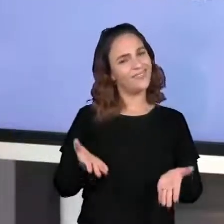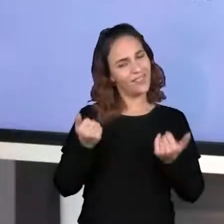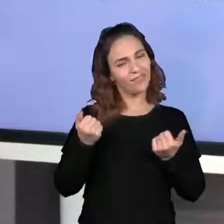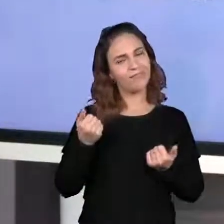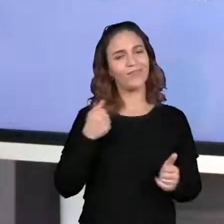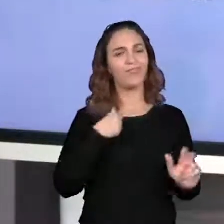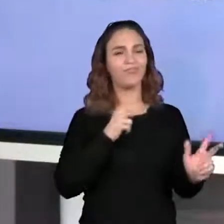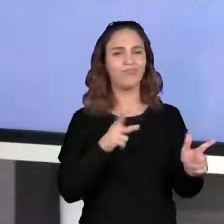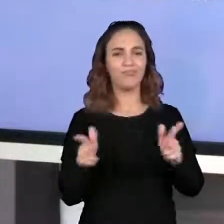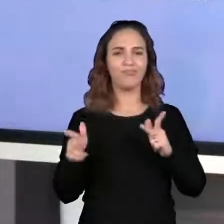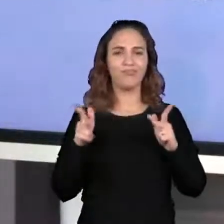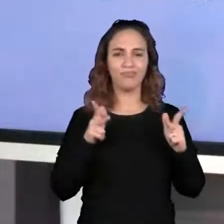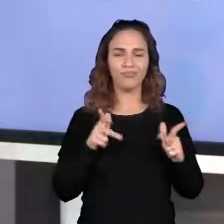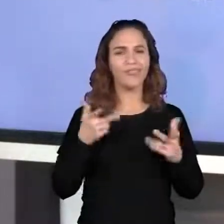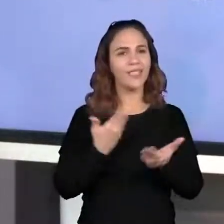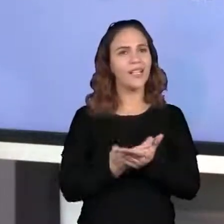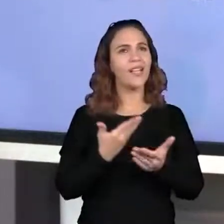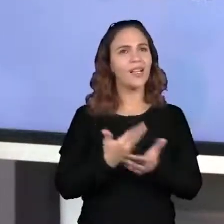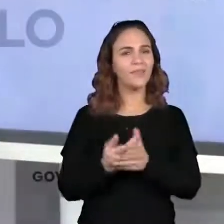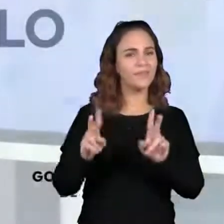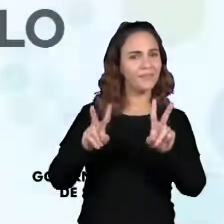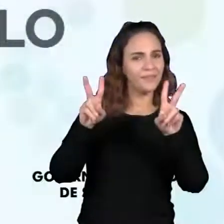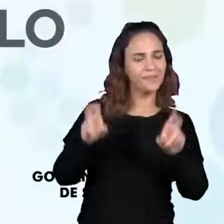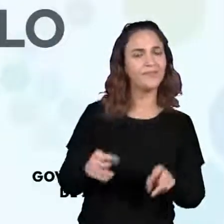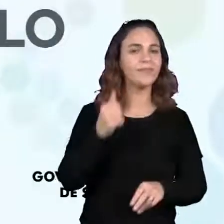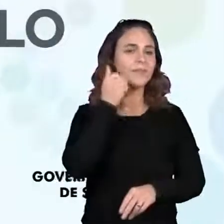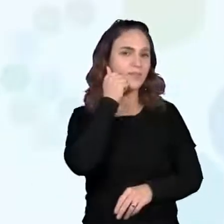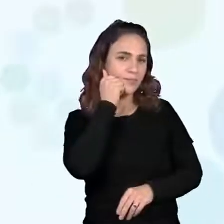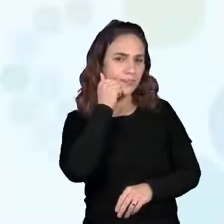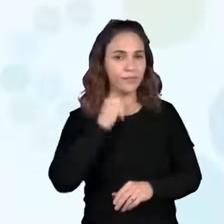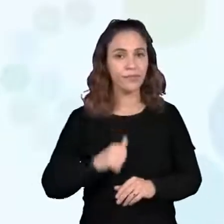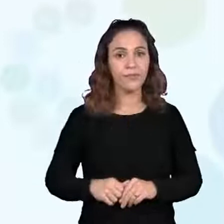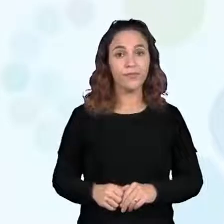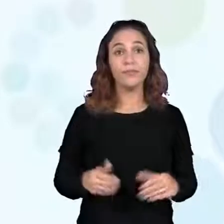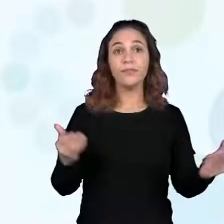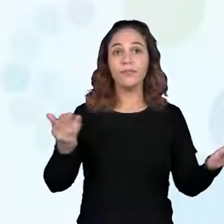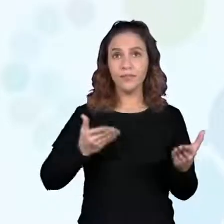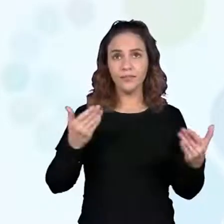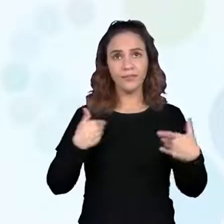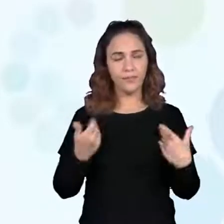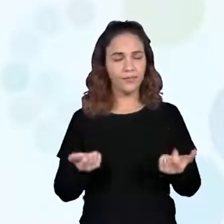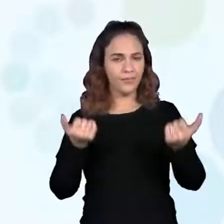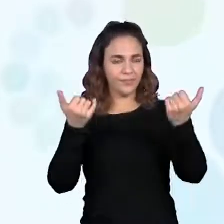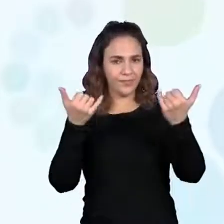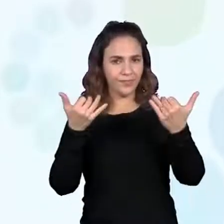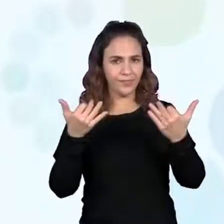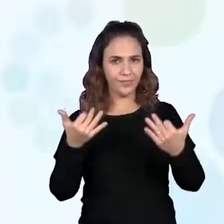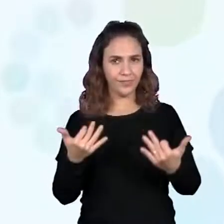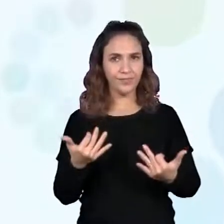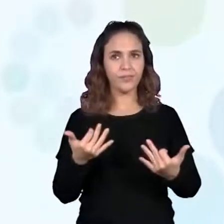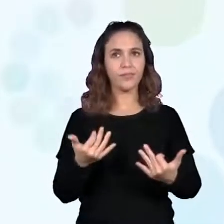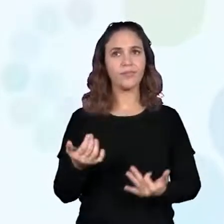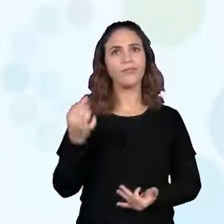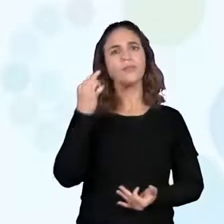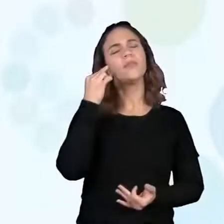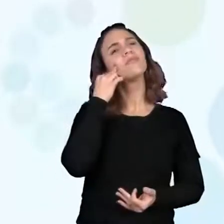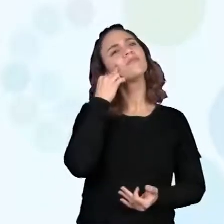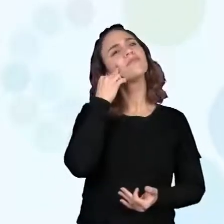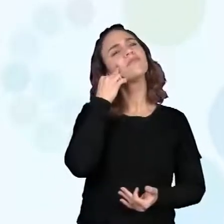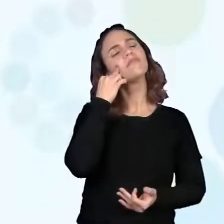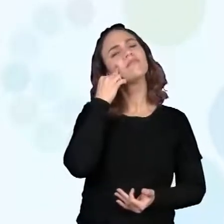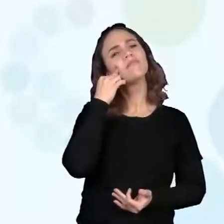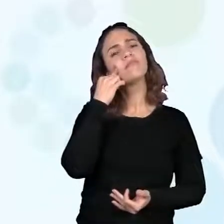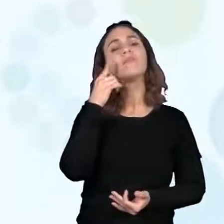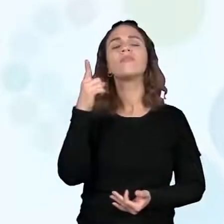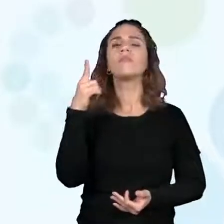sobre a nossa aula de ciências. E hoje nós vamos falar sobre a orientação através